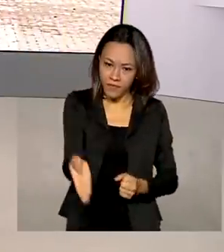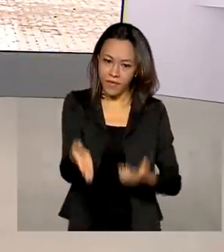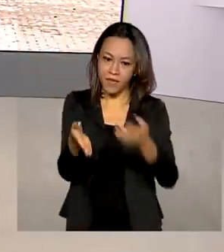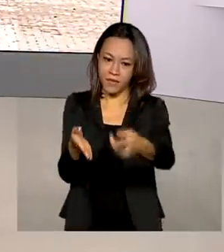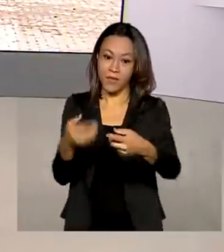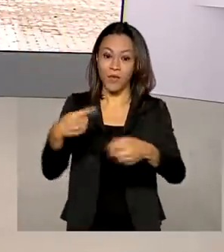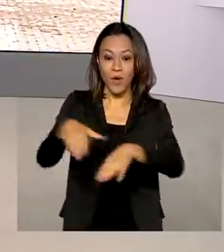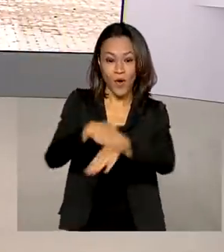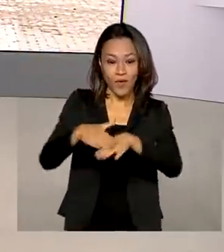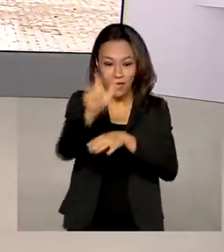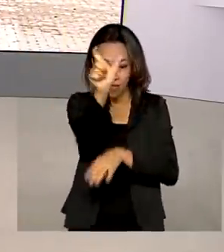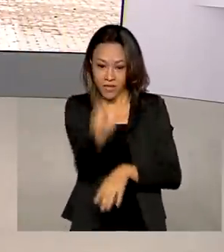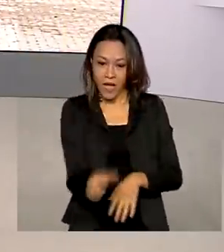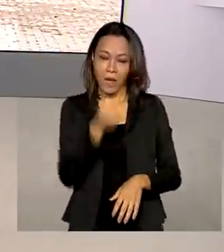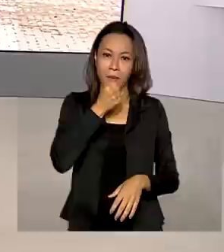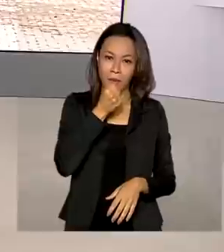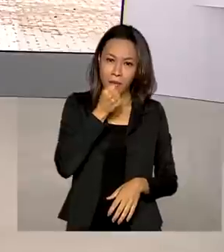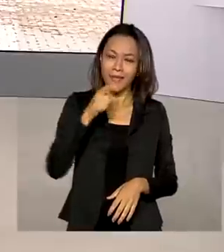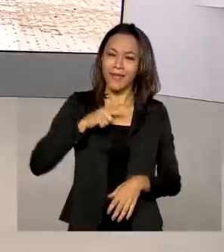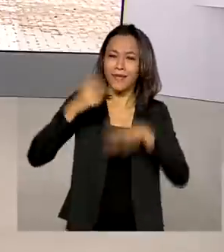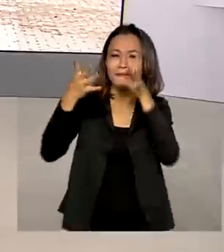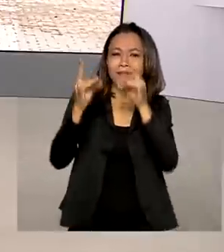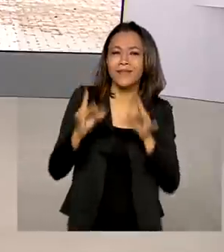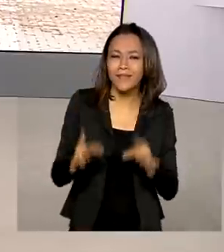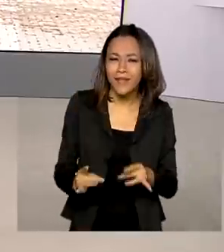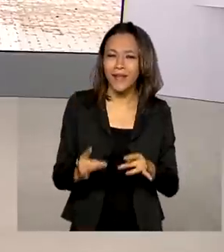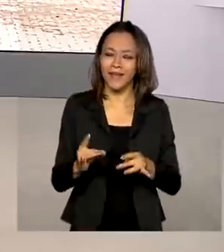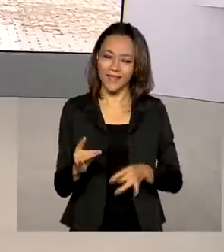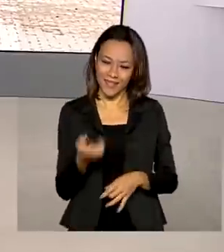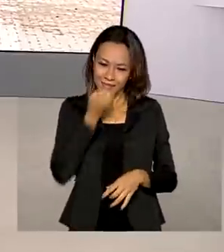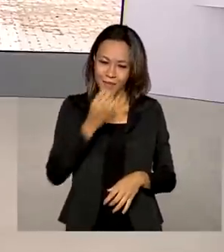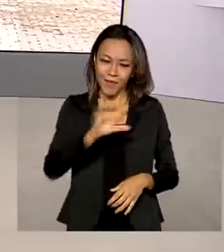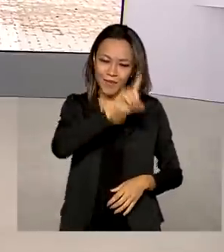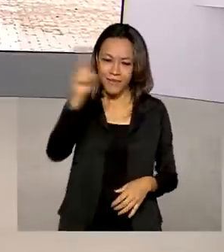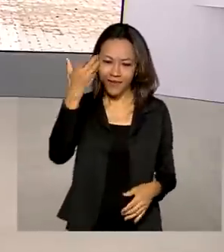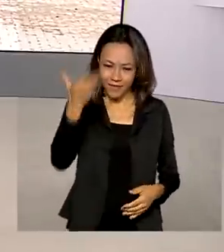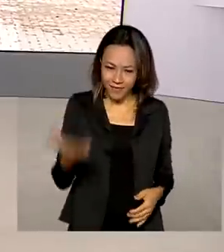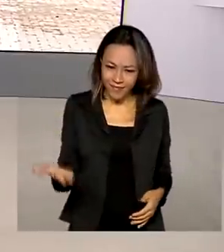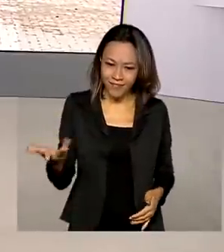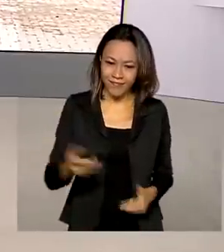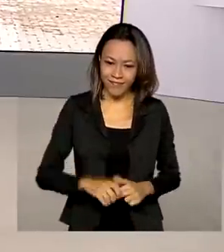repórter Carlos Molinari. traz ao vivo os detalhes para a gente. Molinari, bom dia para você.